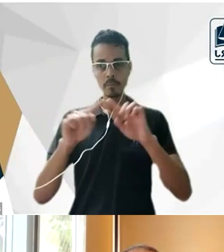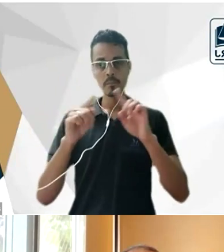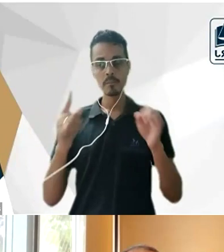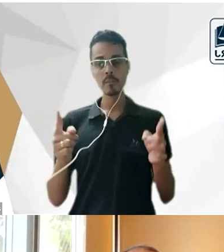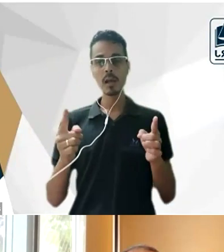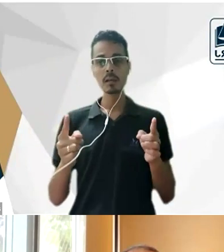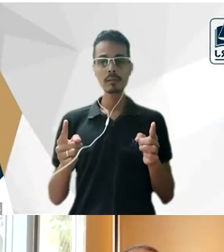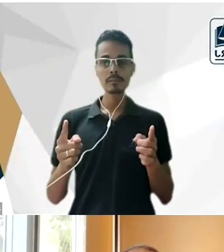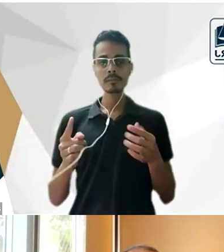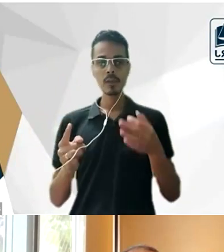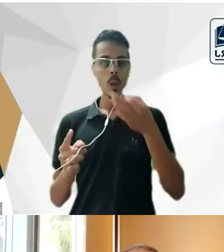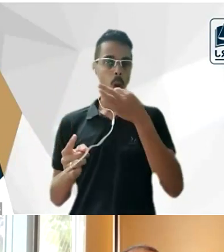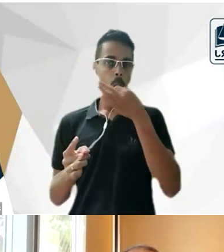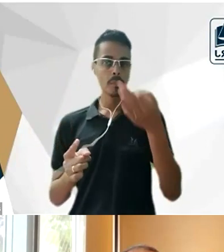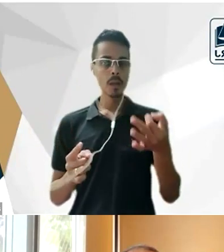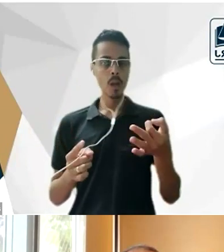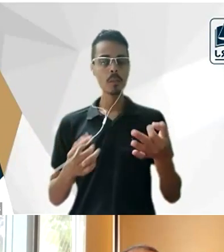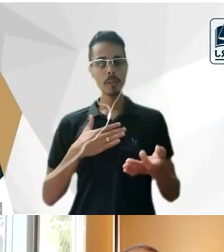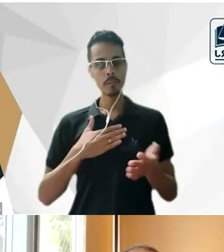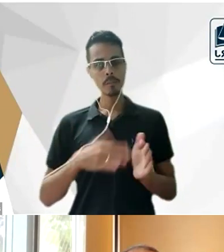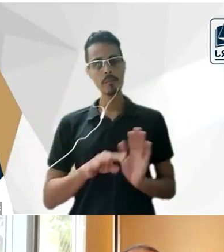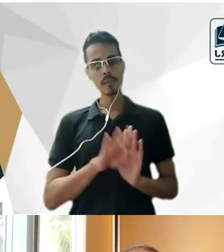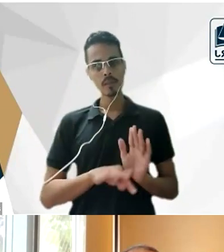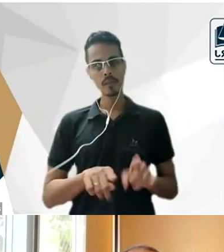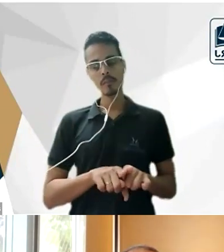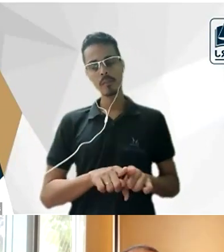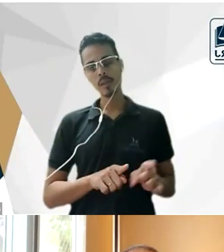eu na tese também questiono em alguns pontos